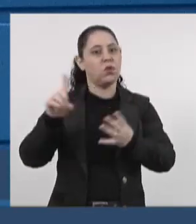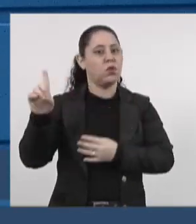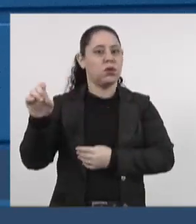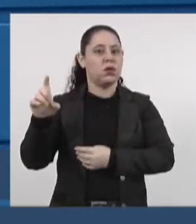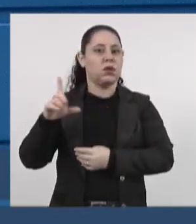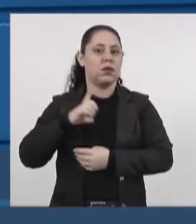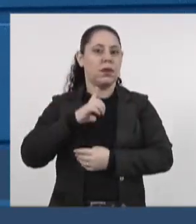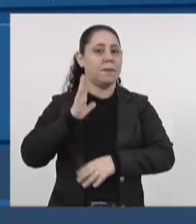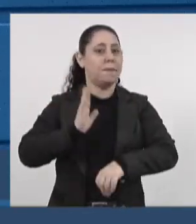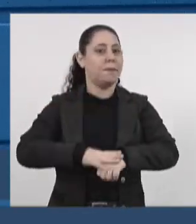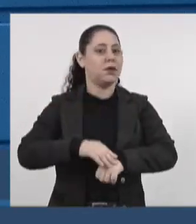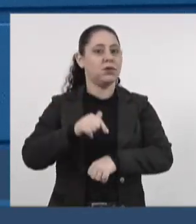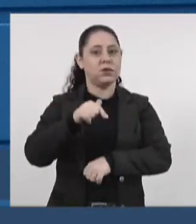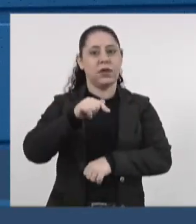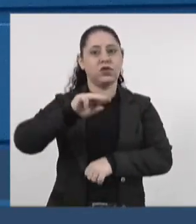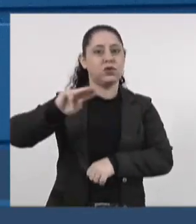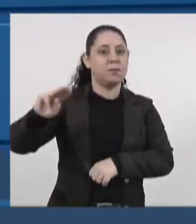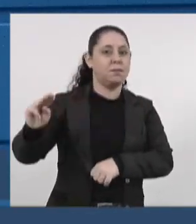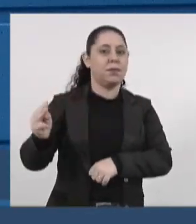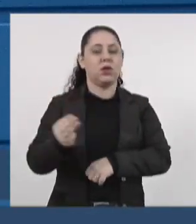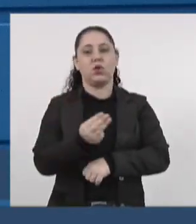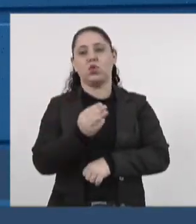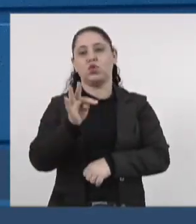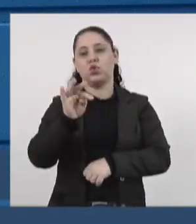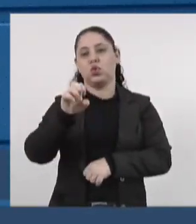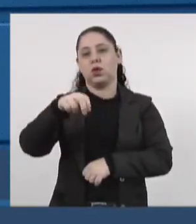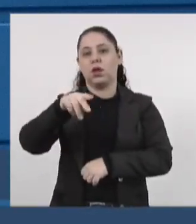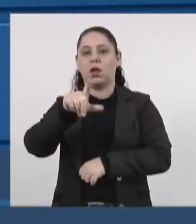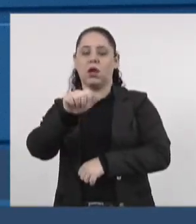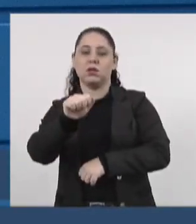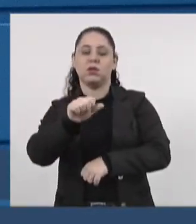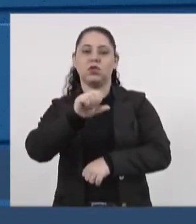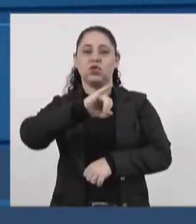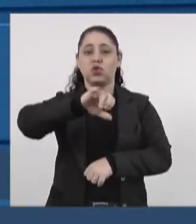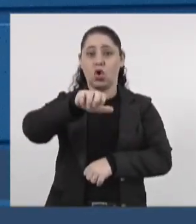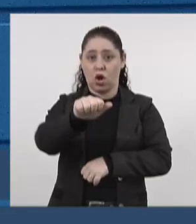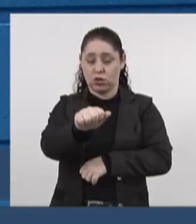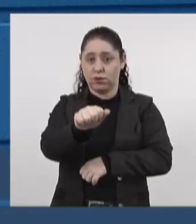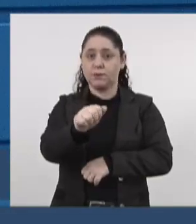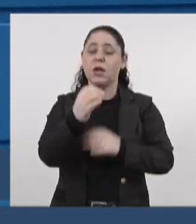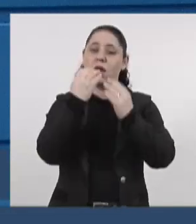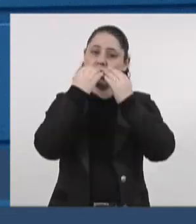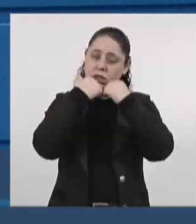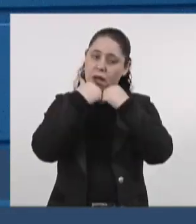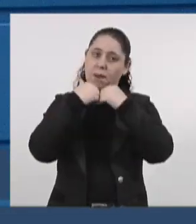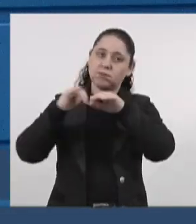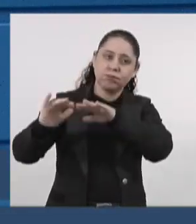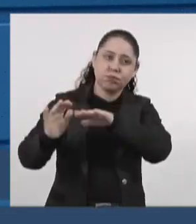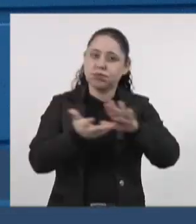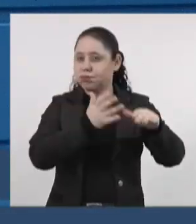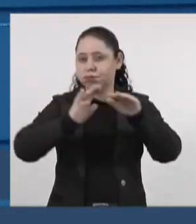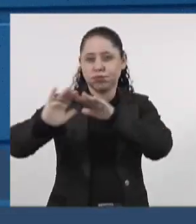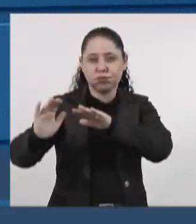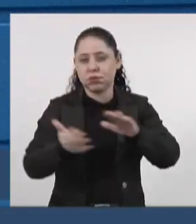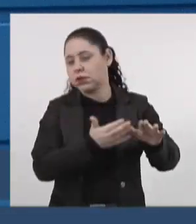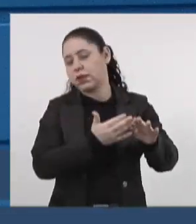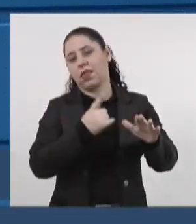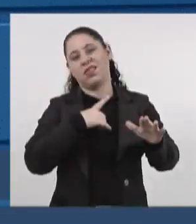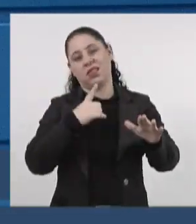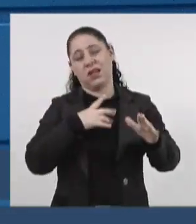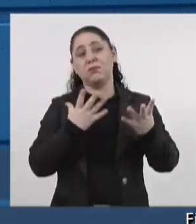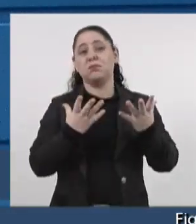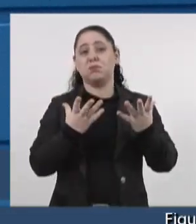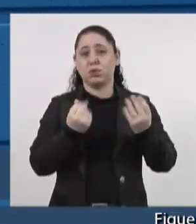nós temos mais de 7 milhões de toneladas de soja e de milho. Quer dizer, então, é uma ferrovia que tem